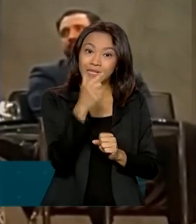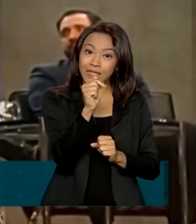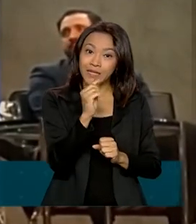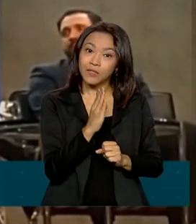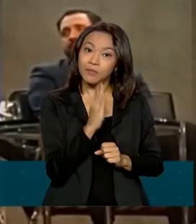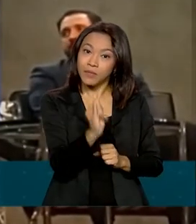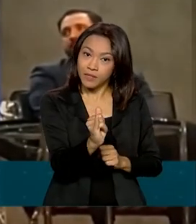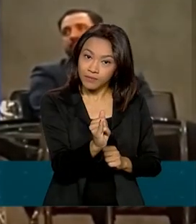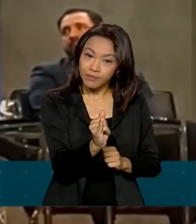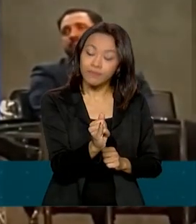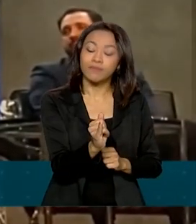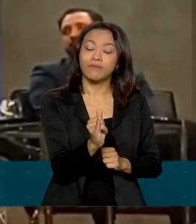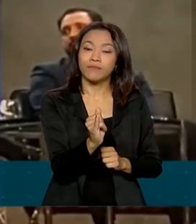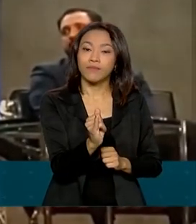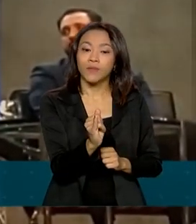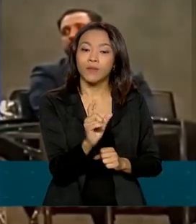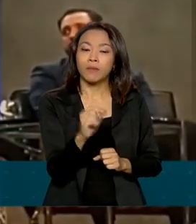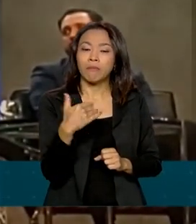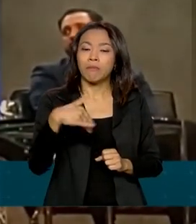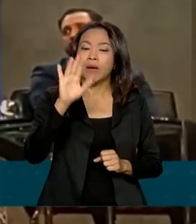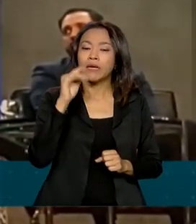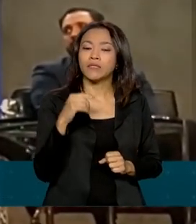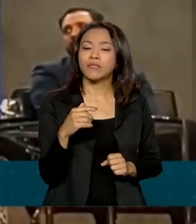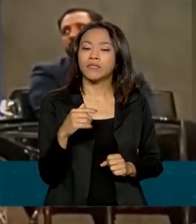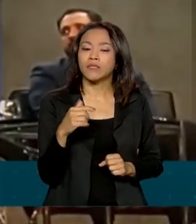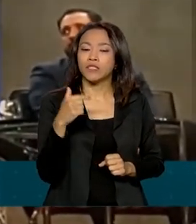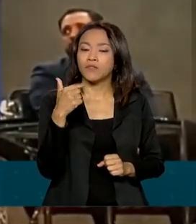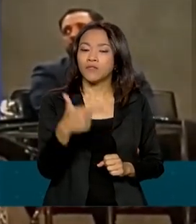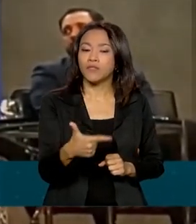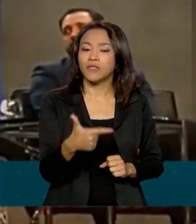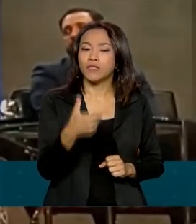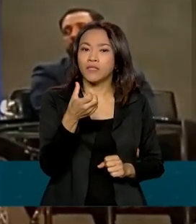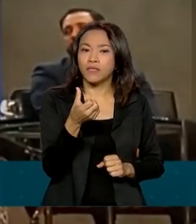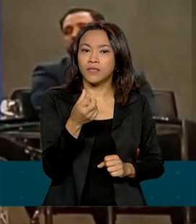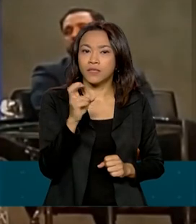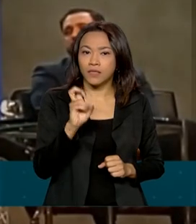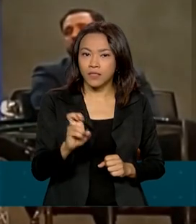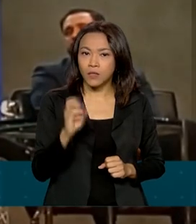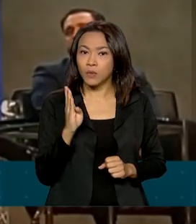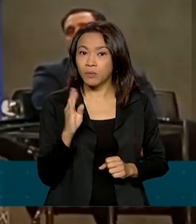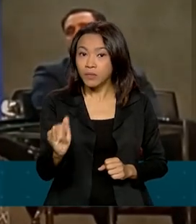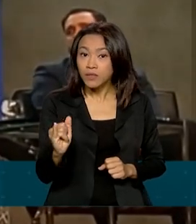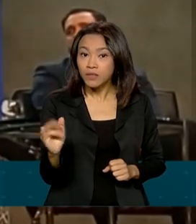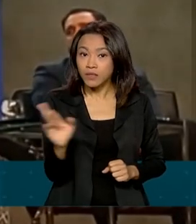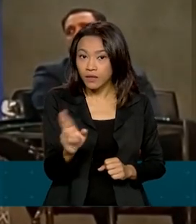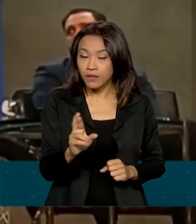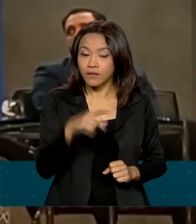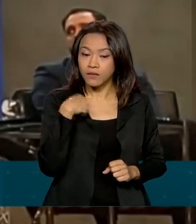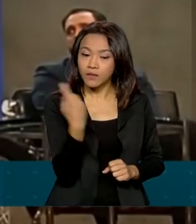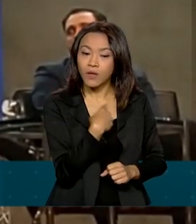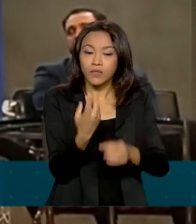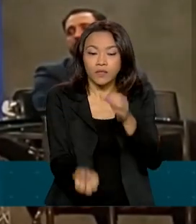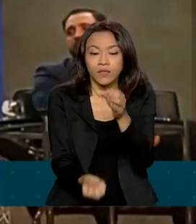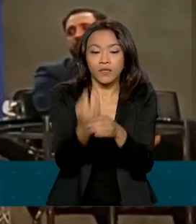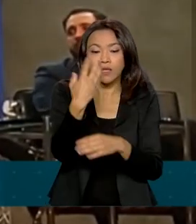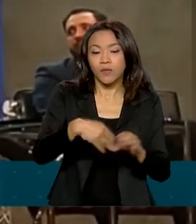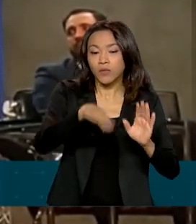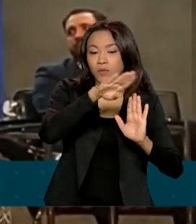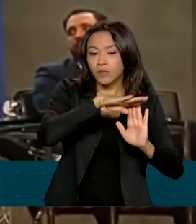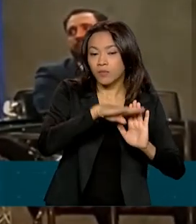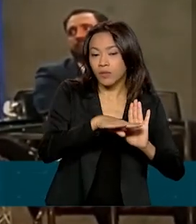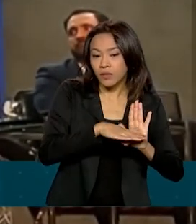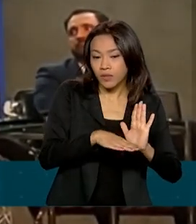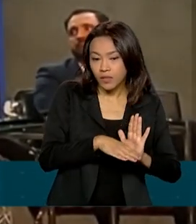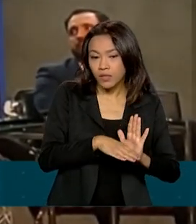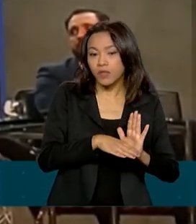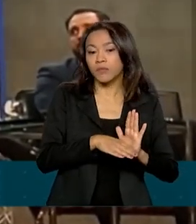para mais de 25 bilhões de reais. E nós criamos um programa que vai